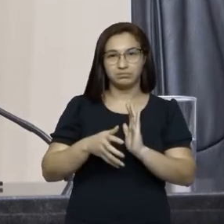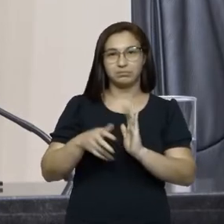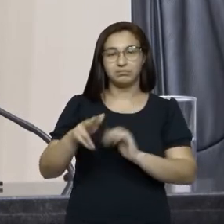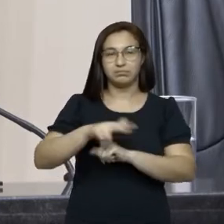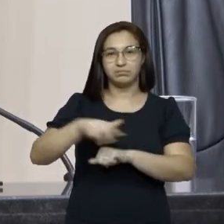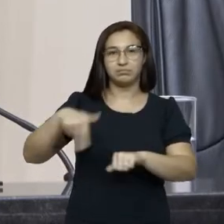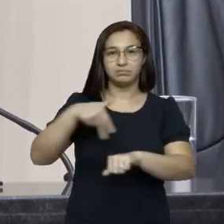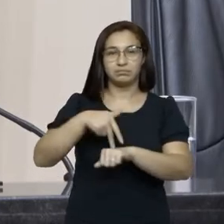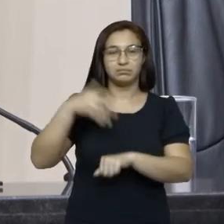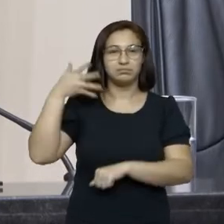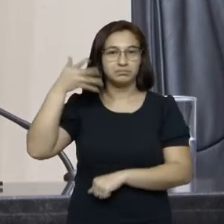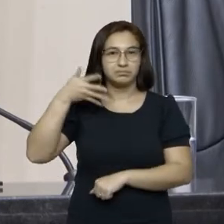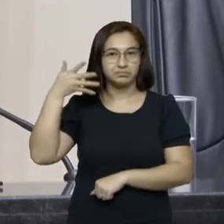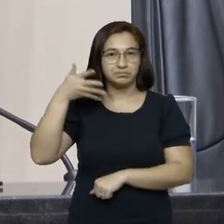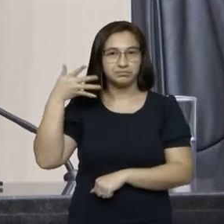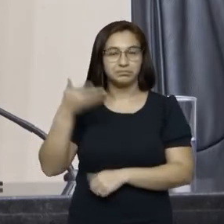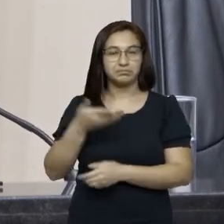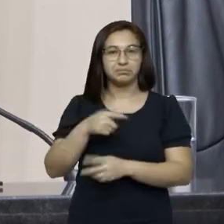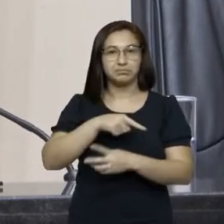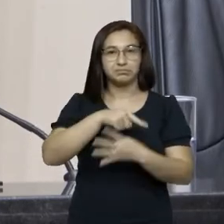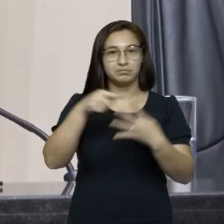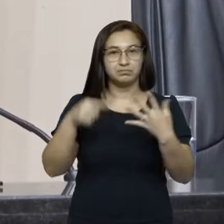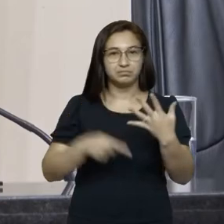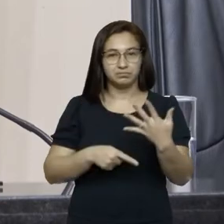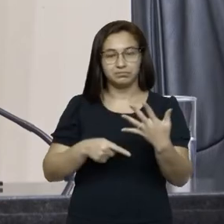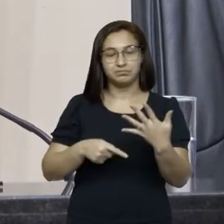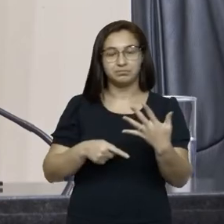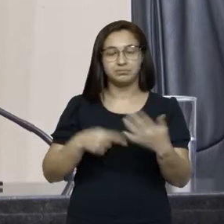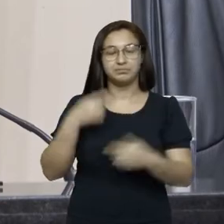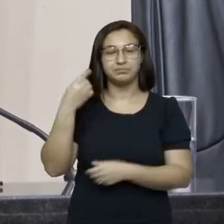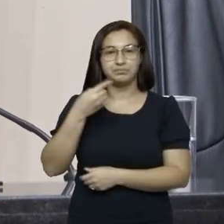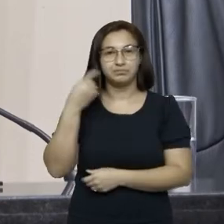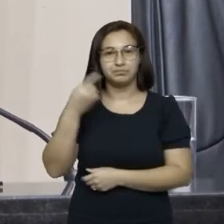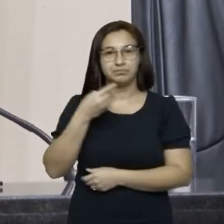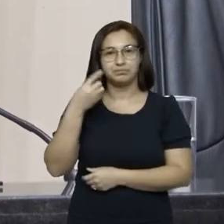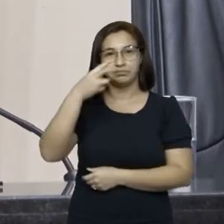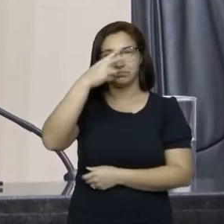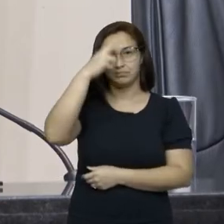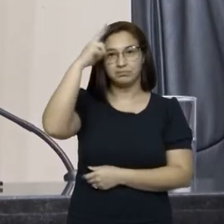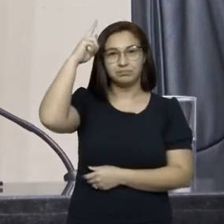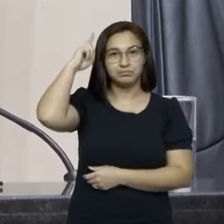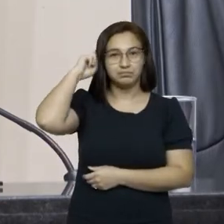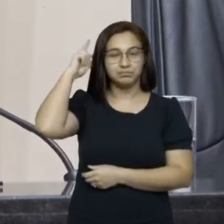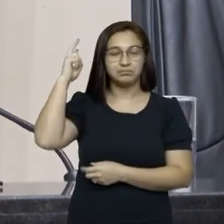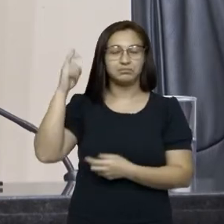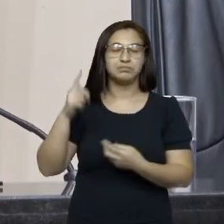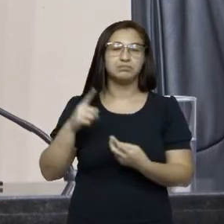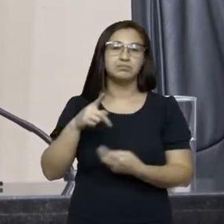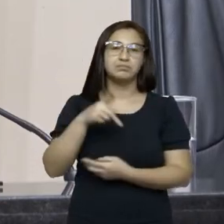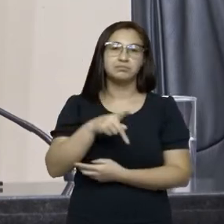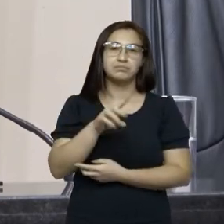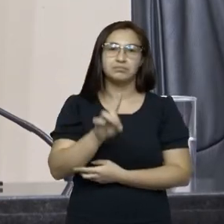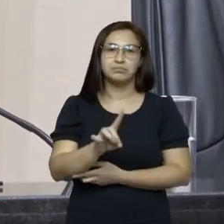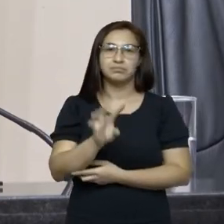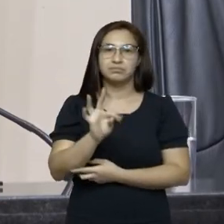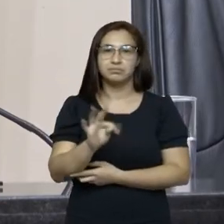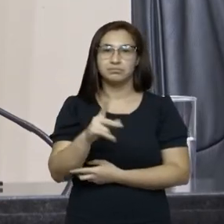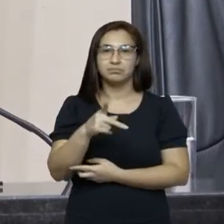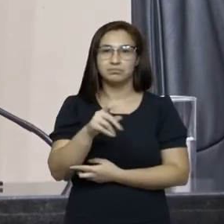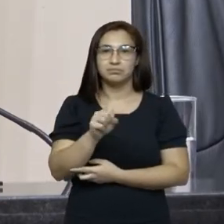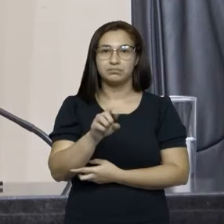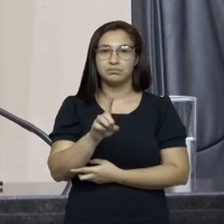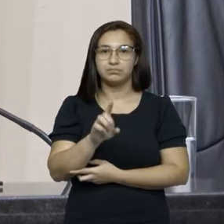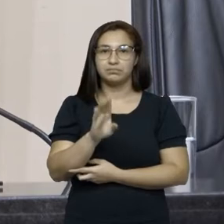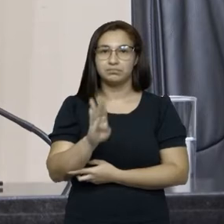palavra os senhores deputados doutor Vicente Caro Preso, PDT, PSDB e